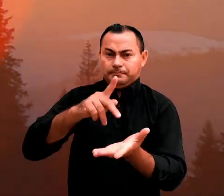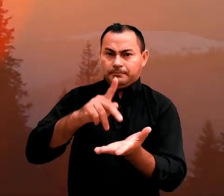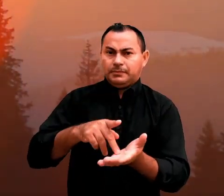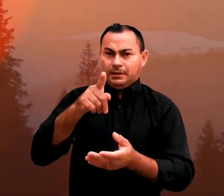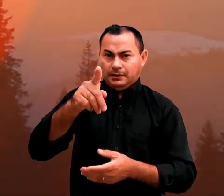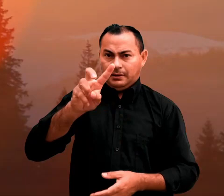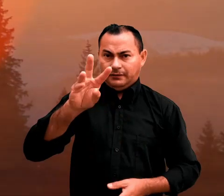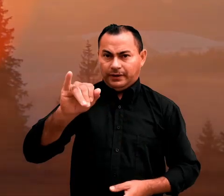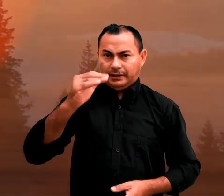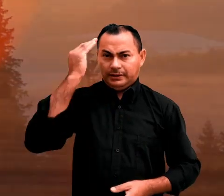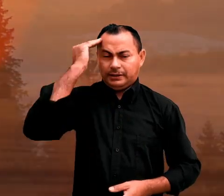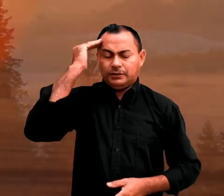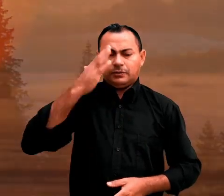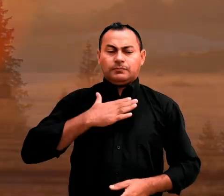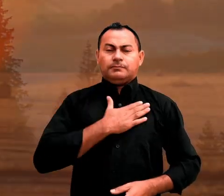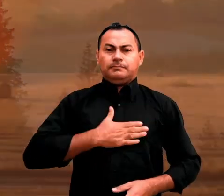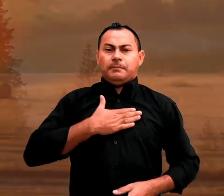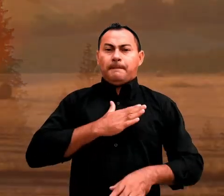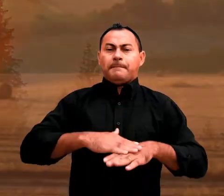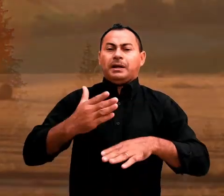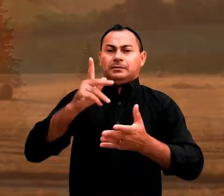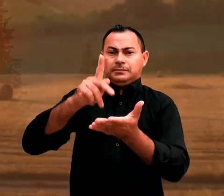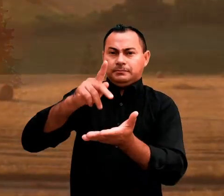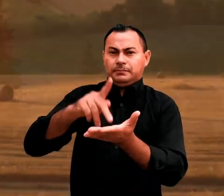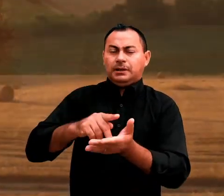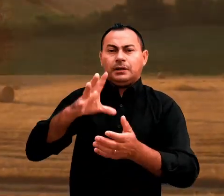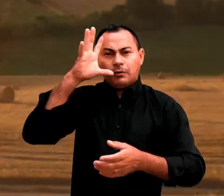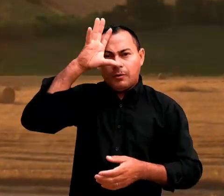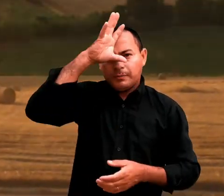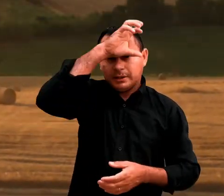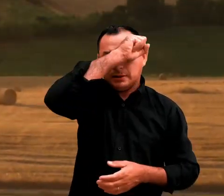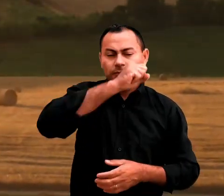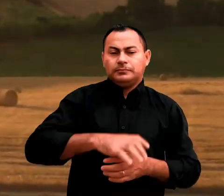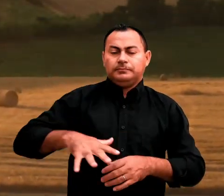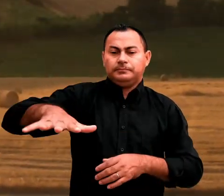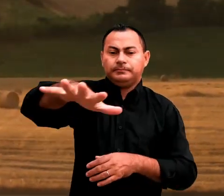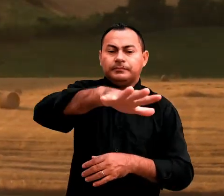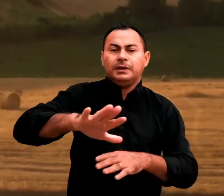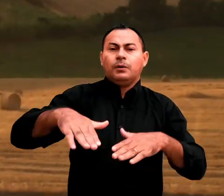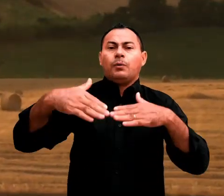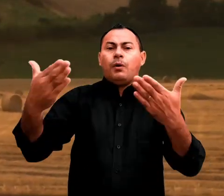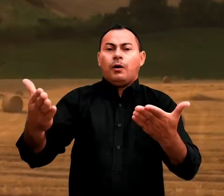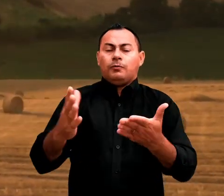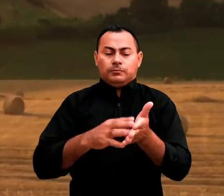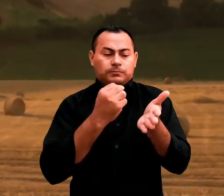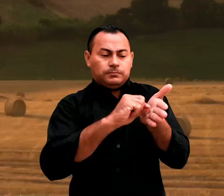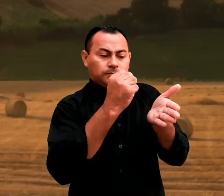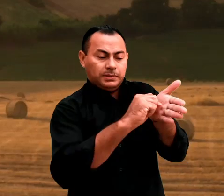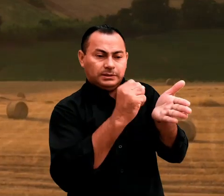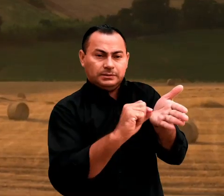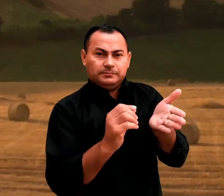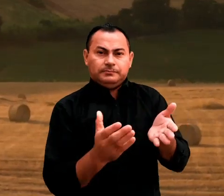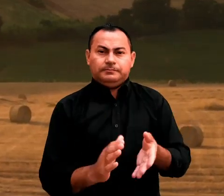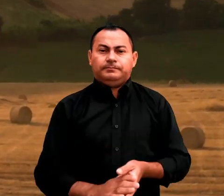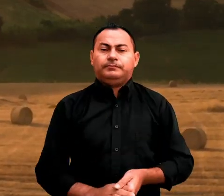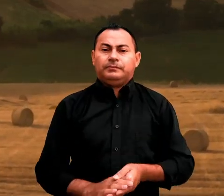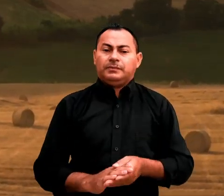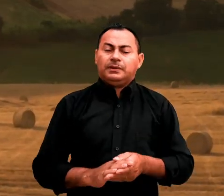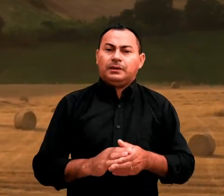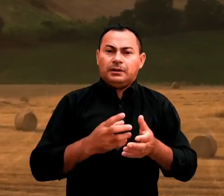Você vai entender e apreciar mais estas verdades se compreender o cenário no qual elas foram escritas.